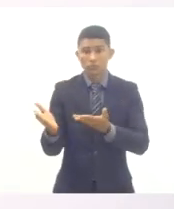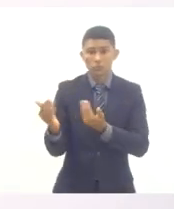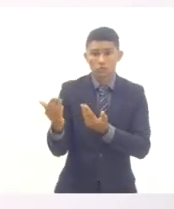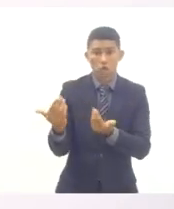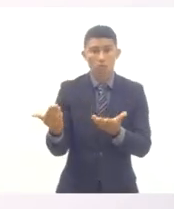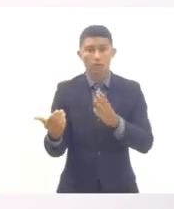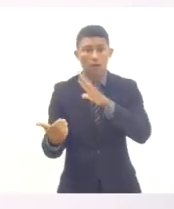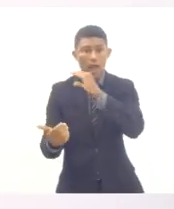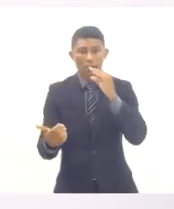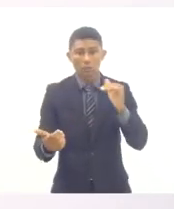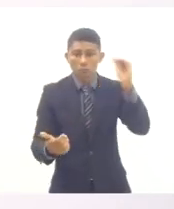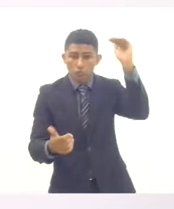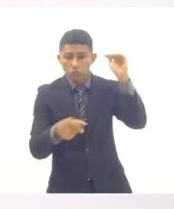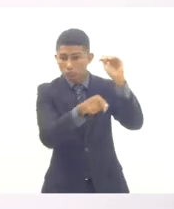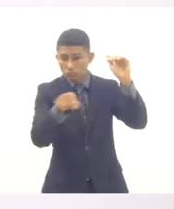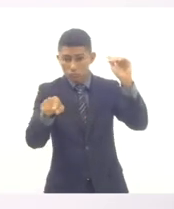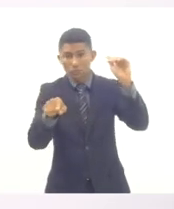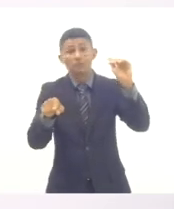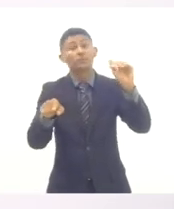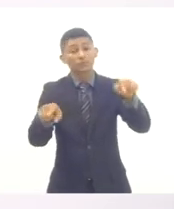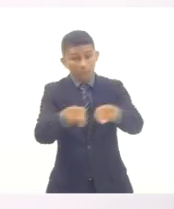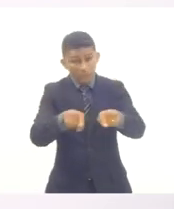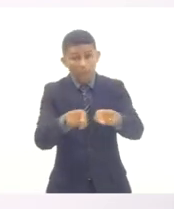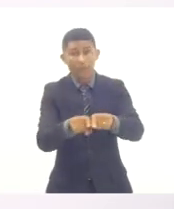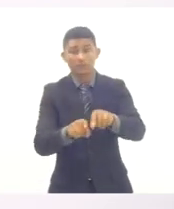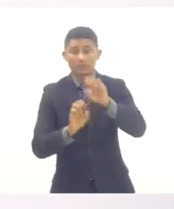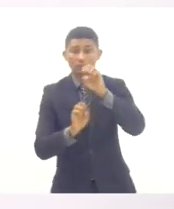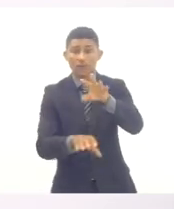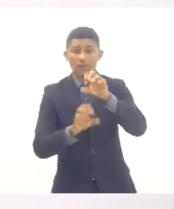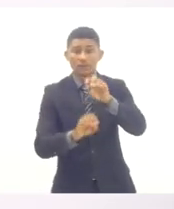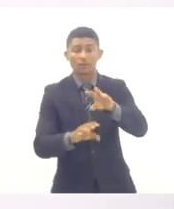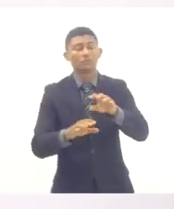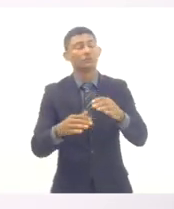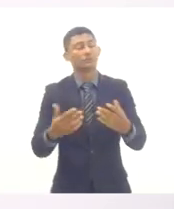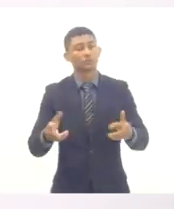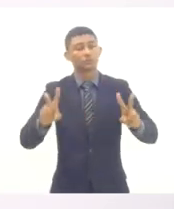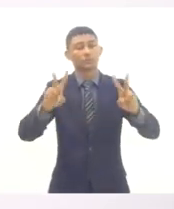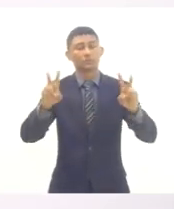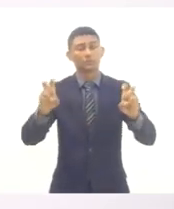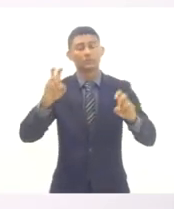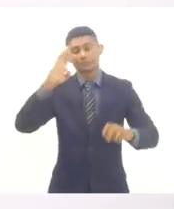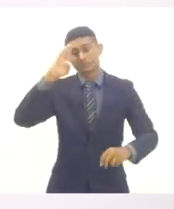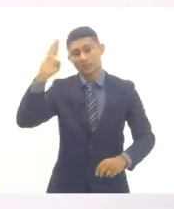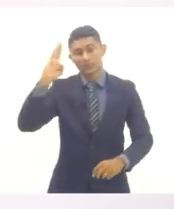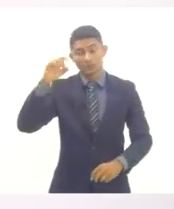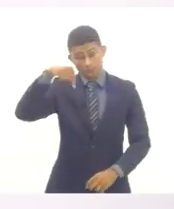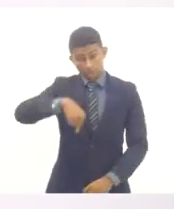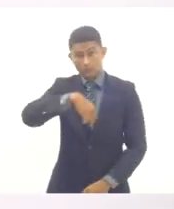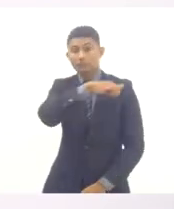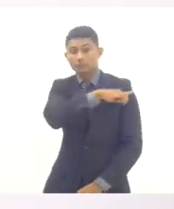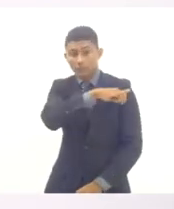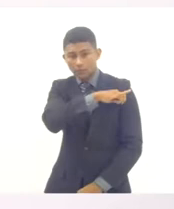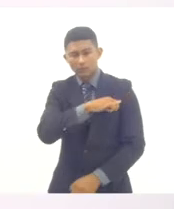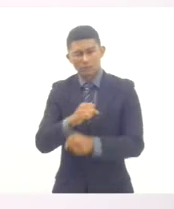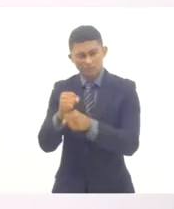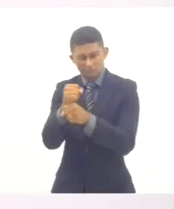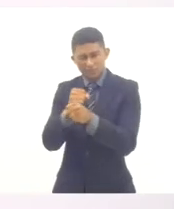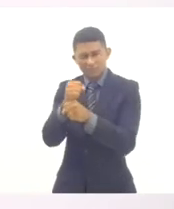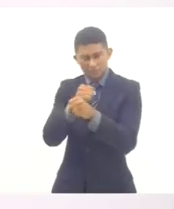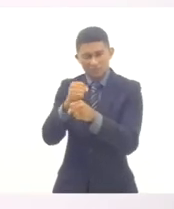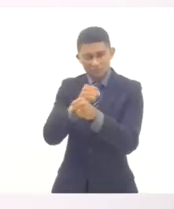a educação de jovens e adultos ainda é uma agenda central no nosso país e que, aqui no Estado do Rio de Janeiro, inclusive, nos últimos anos, a gente tem